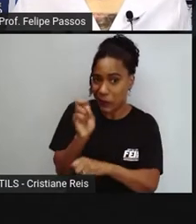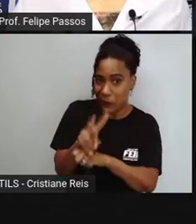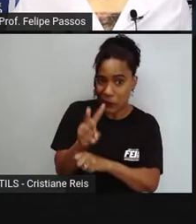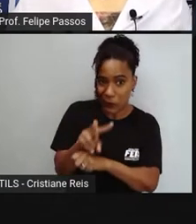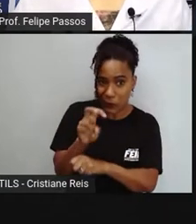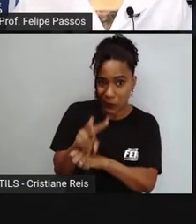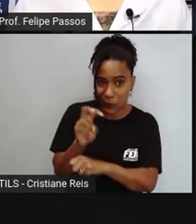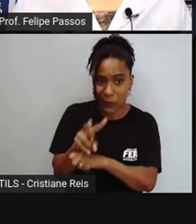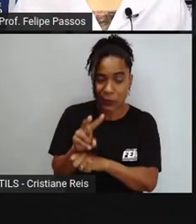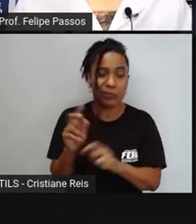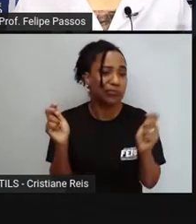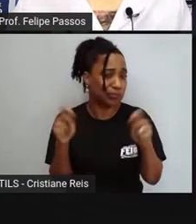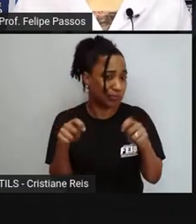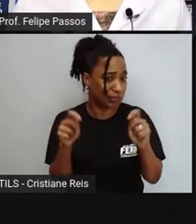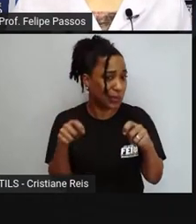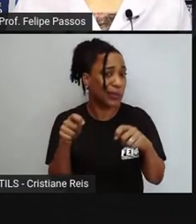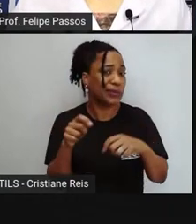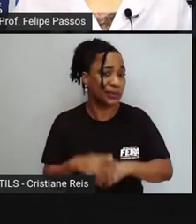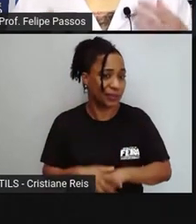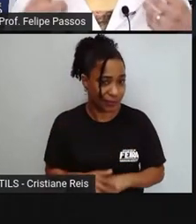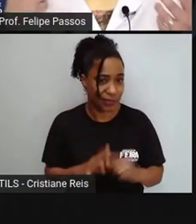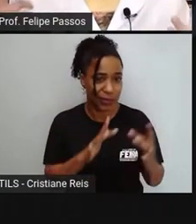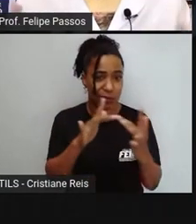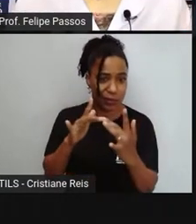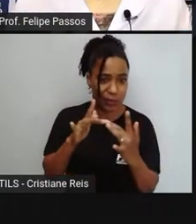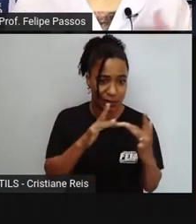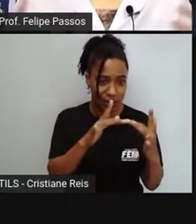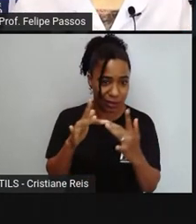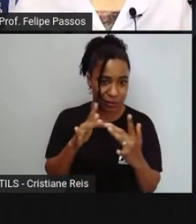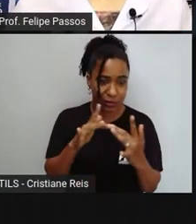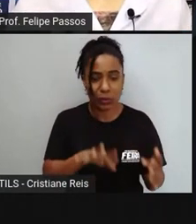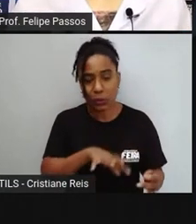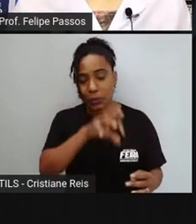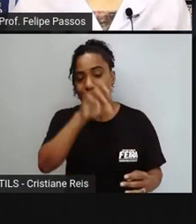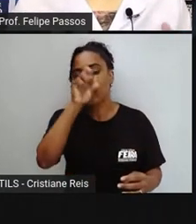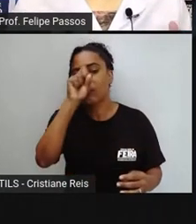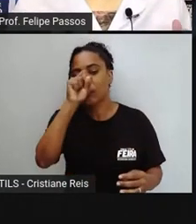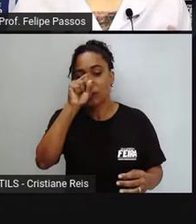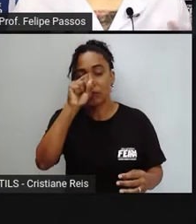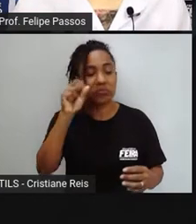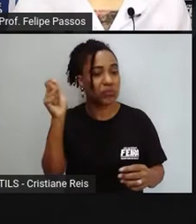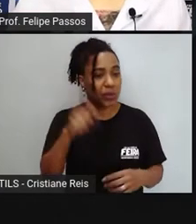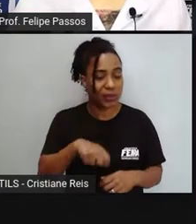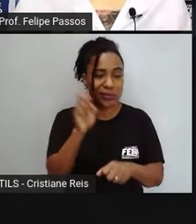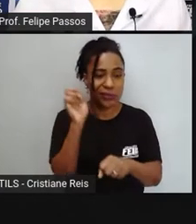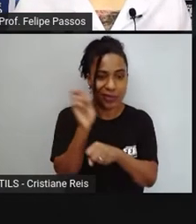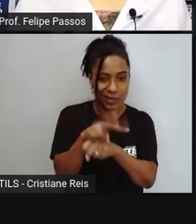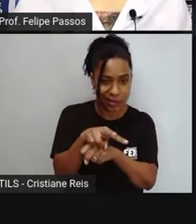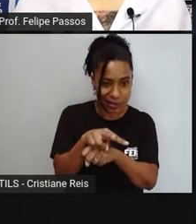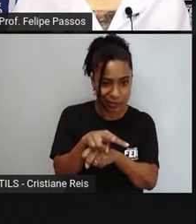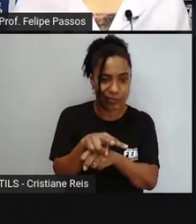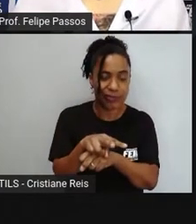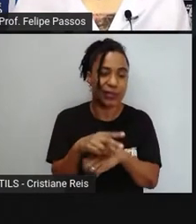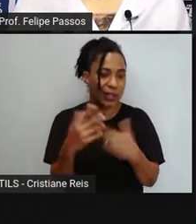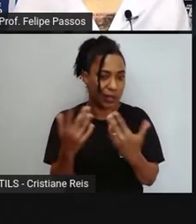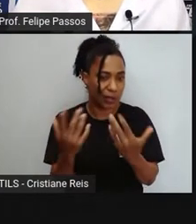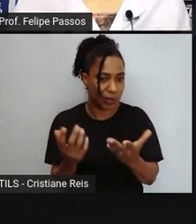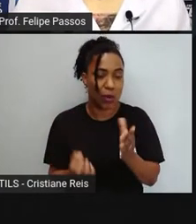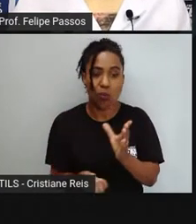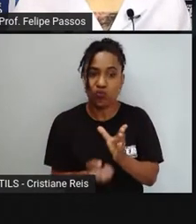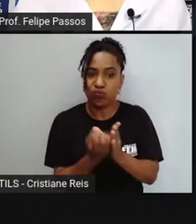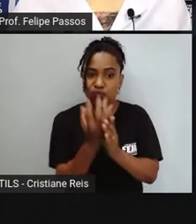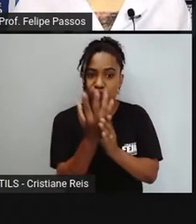vai ser absorvido por contato, por inalação. Se a pessoa respirar um gás vulcânico, por exemplo, ela pode ser